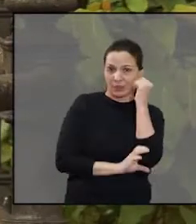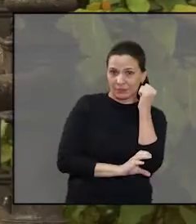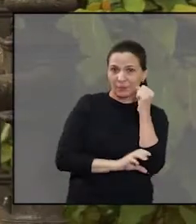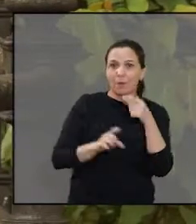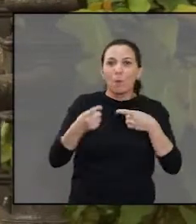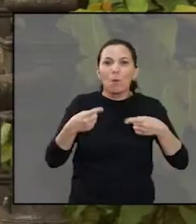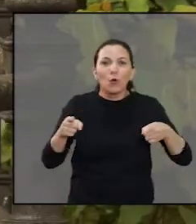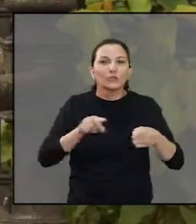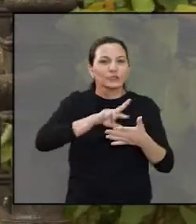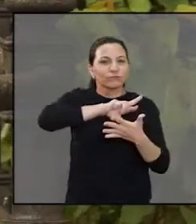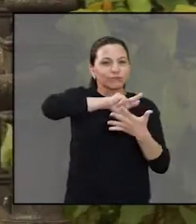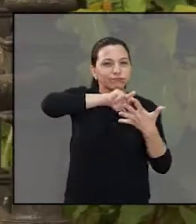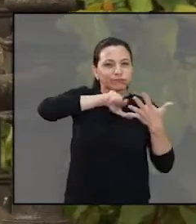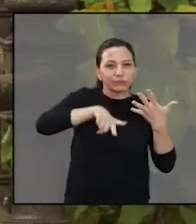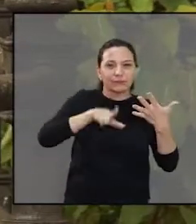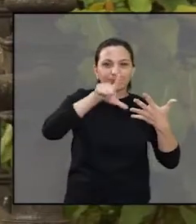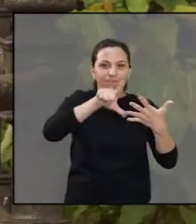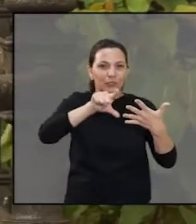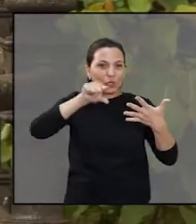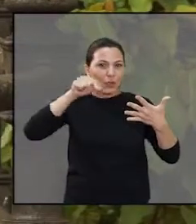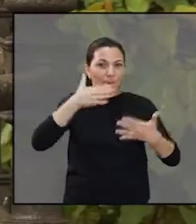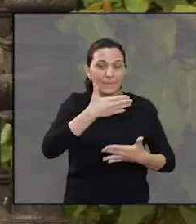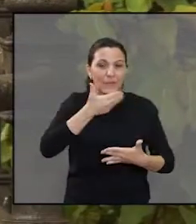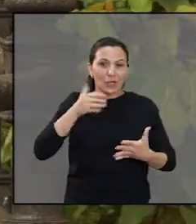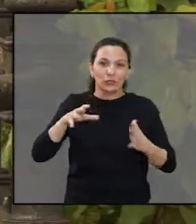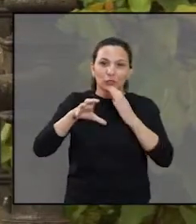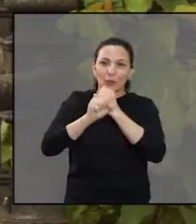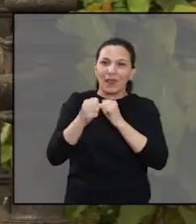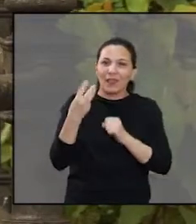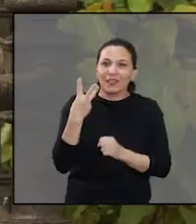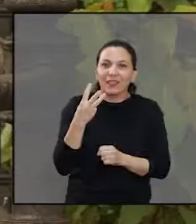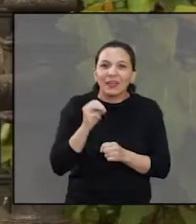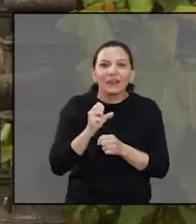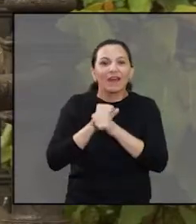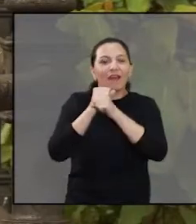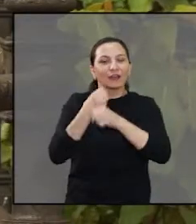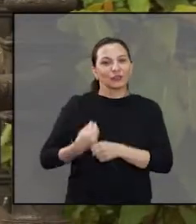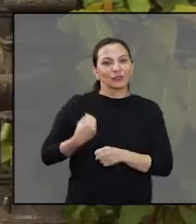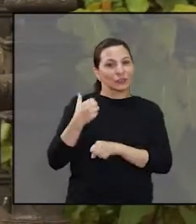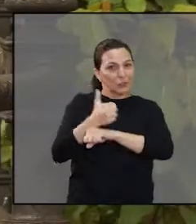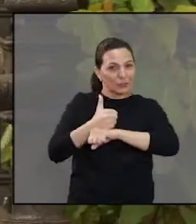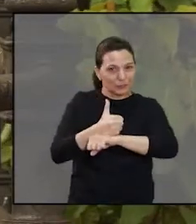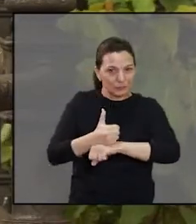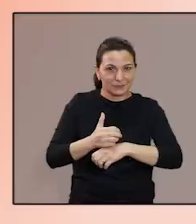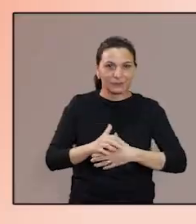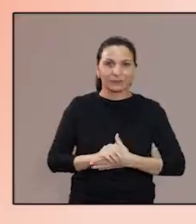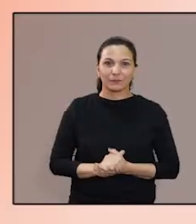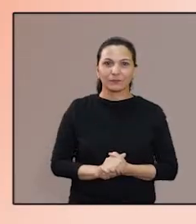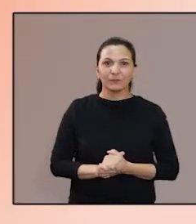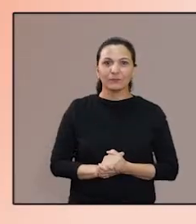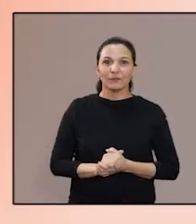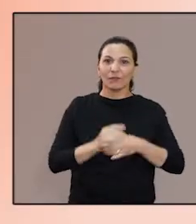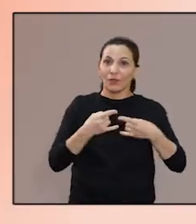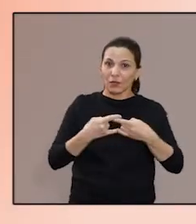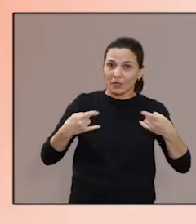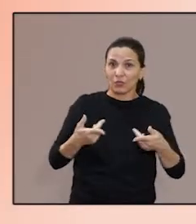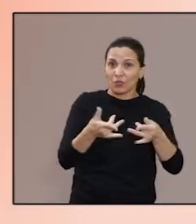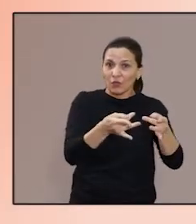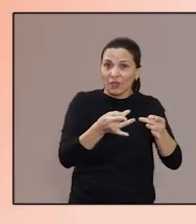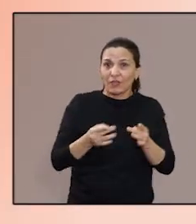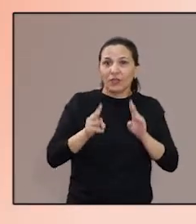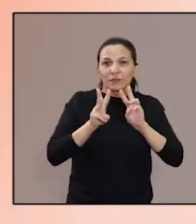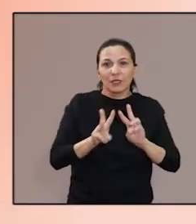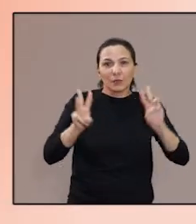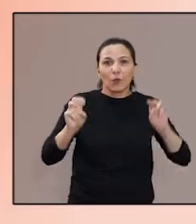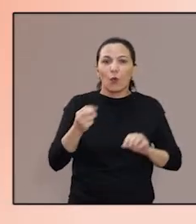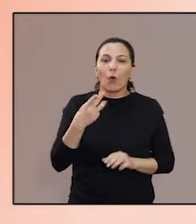Sesc, trazendo as melhores canções dos seus 30 anos de carreira. Imperdível! Os ingressos para o show